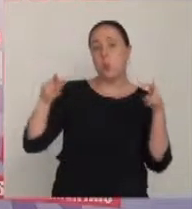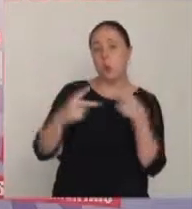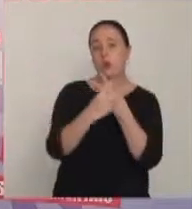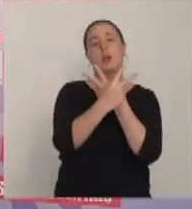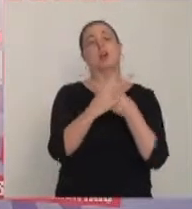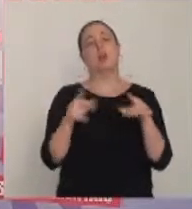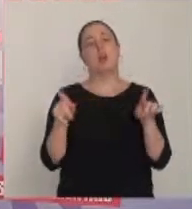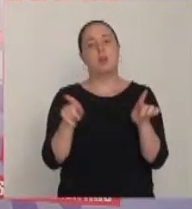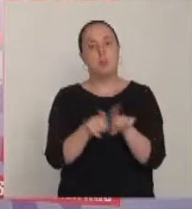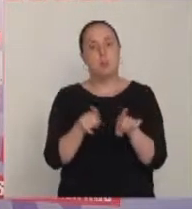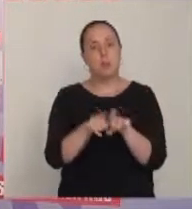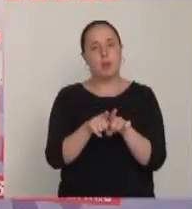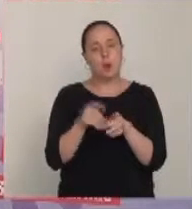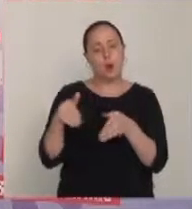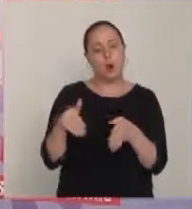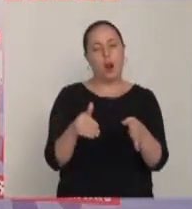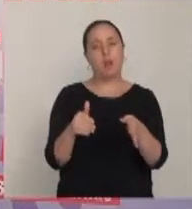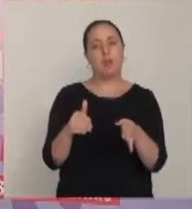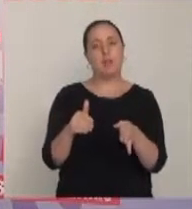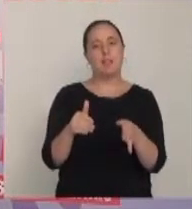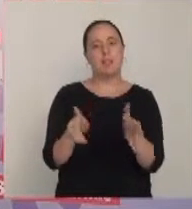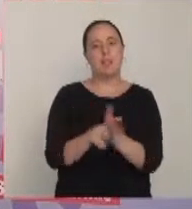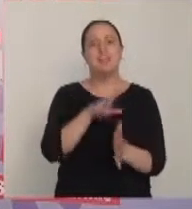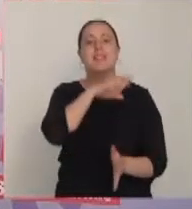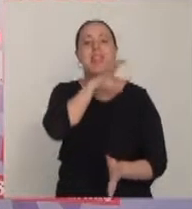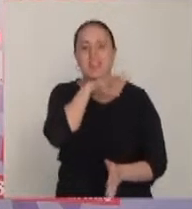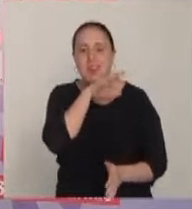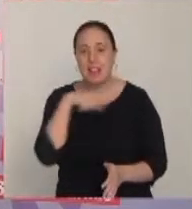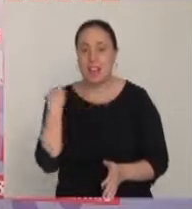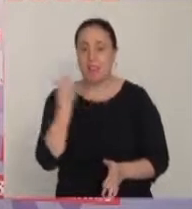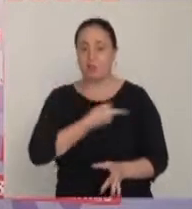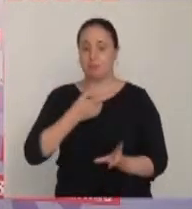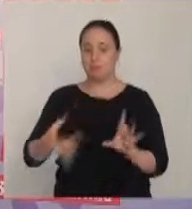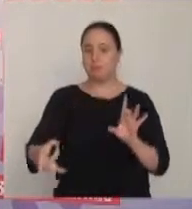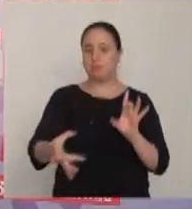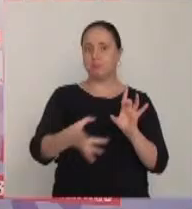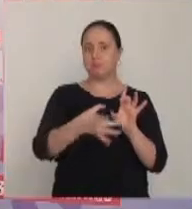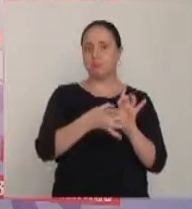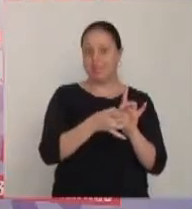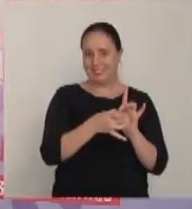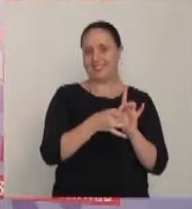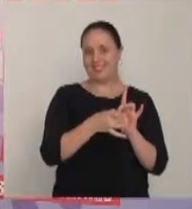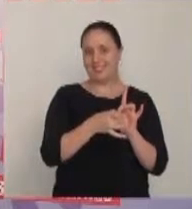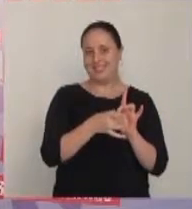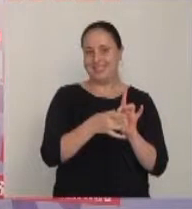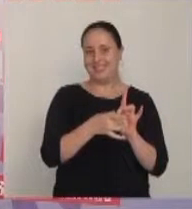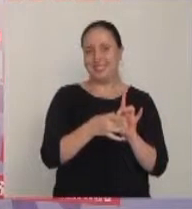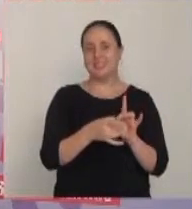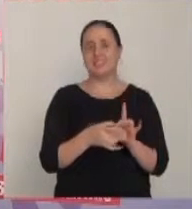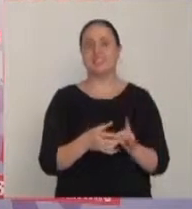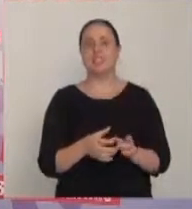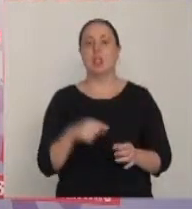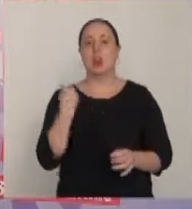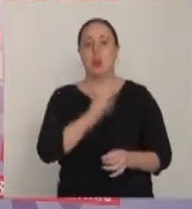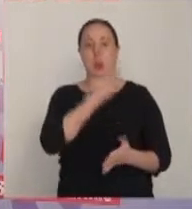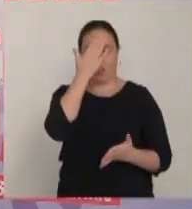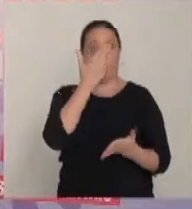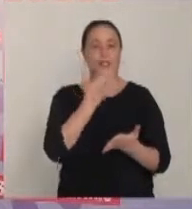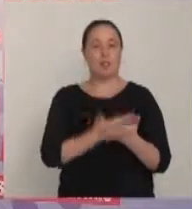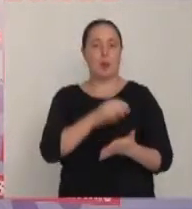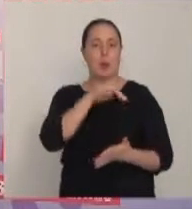o caminho por onde corre o vento e o caminho por onde corre os animais. E a gente que faz parte de todo esse ecossistema.